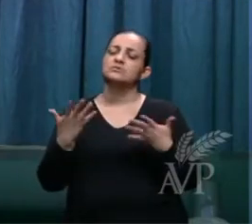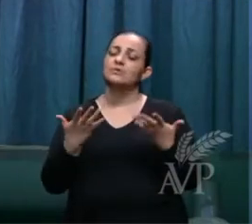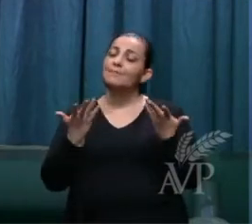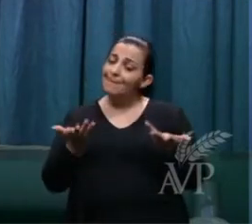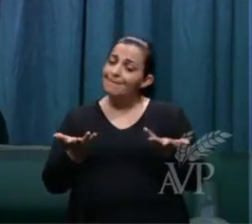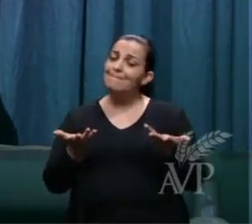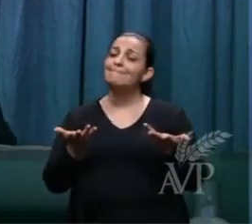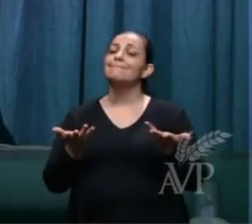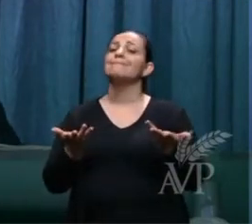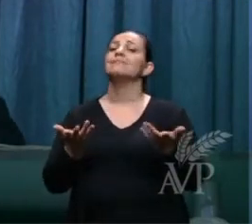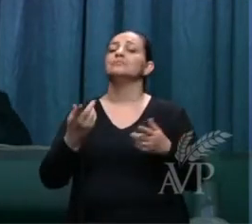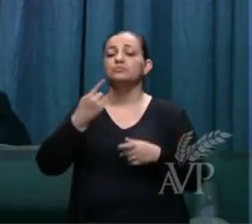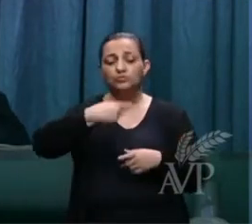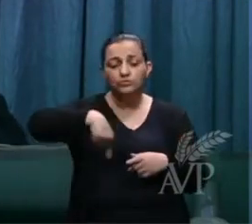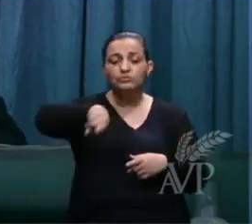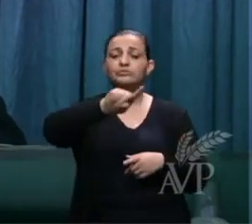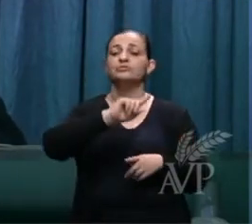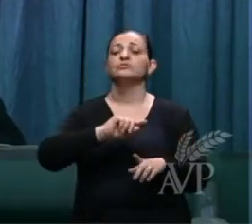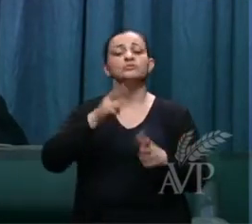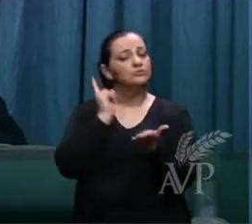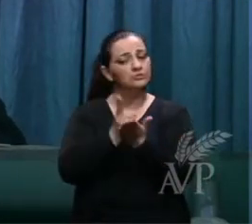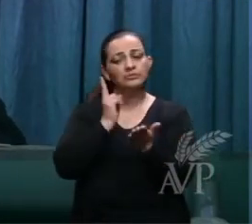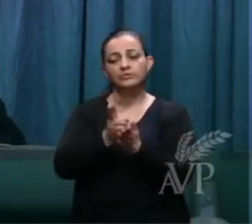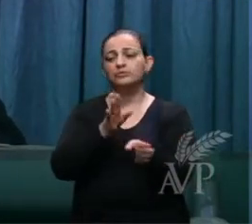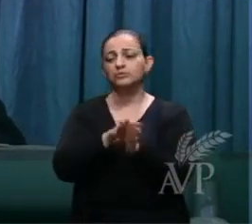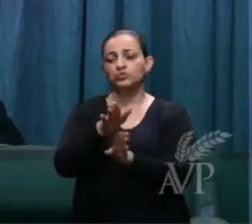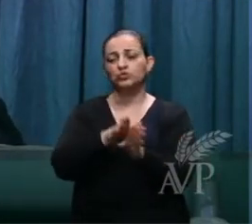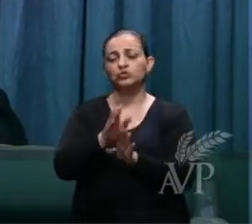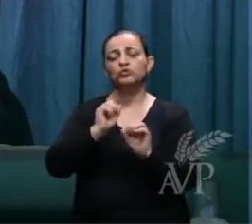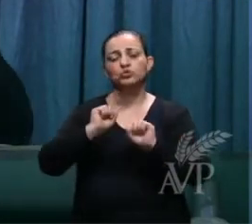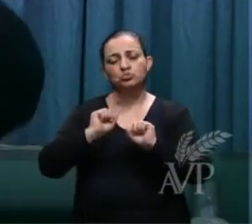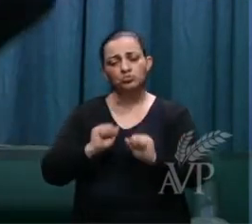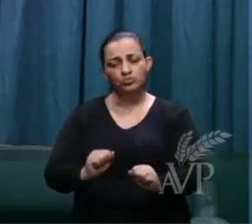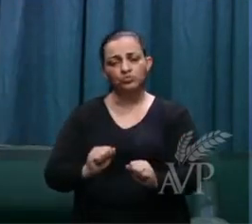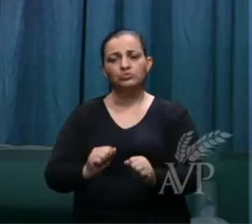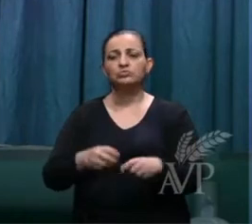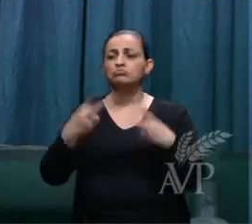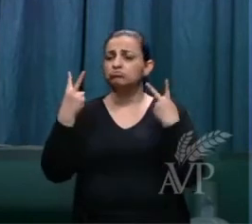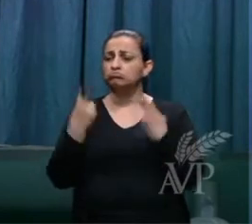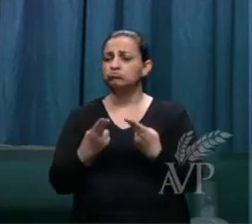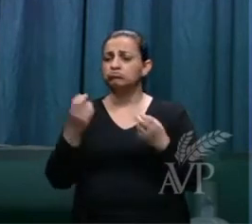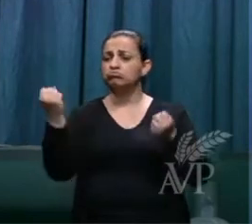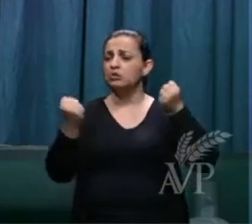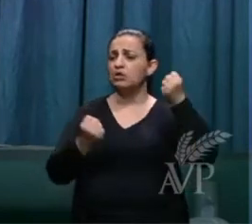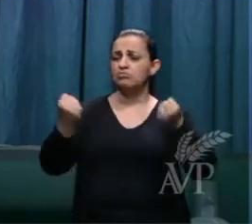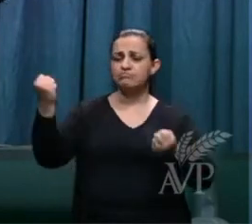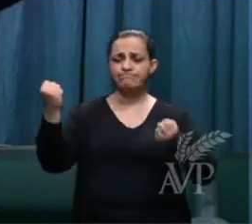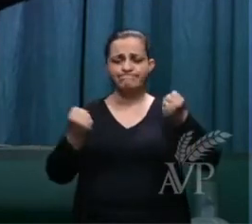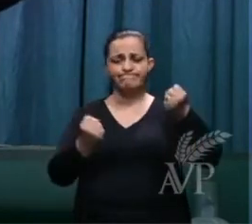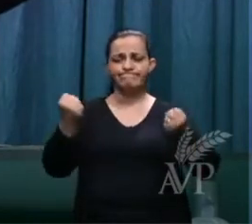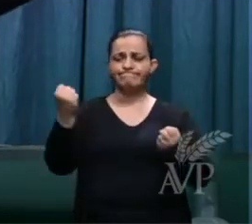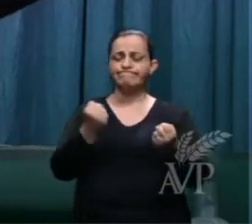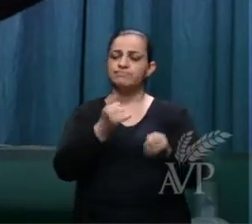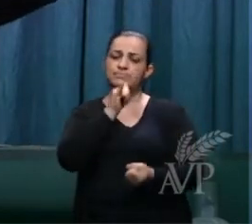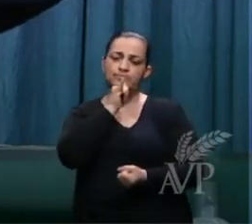eu digo você pode ser como um carro um